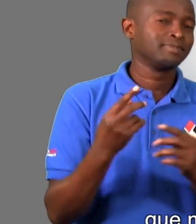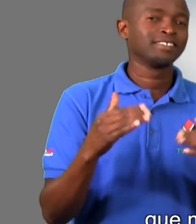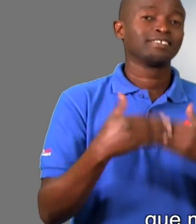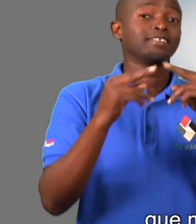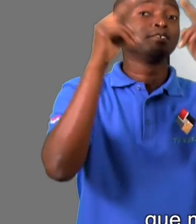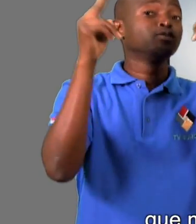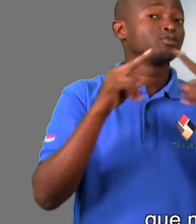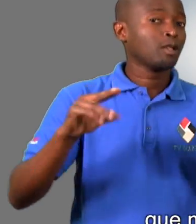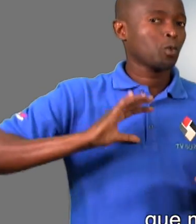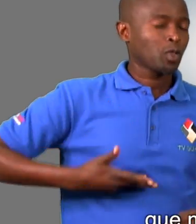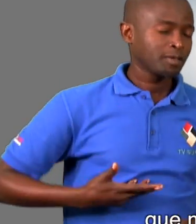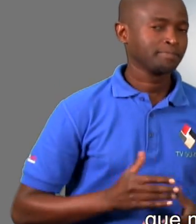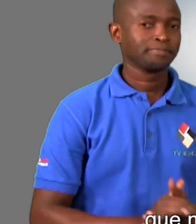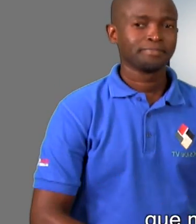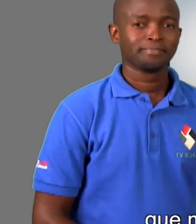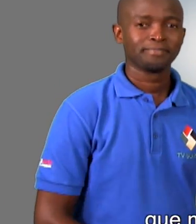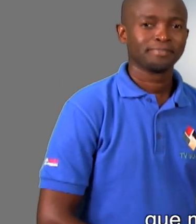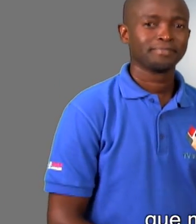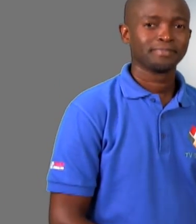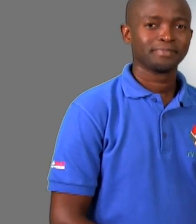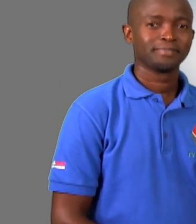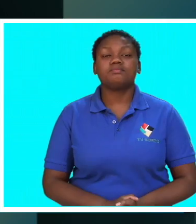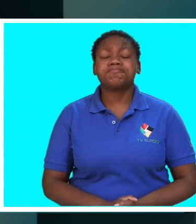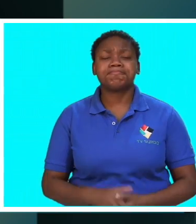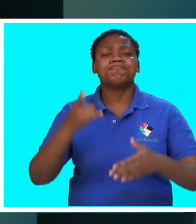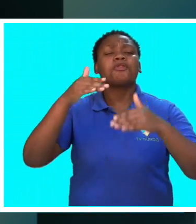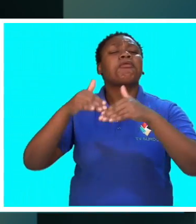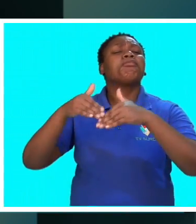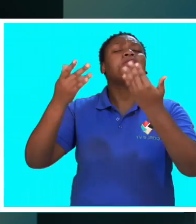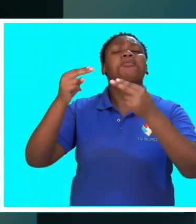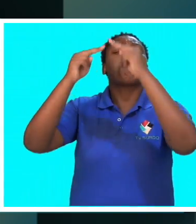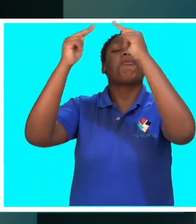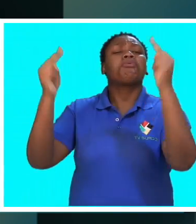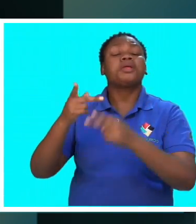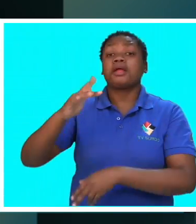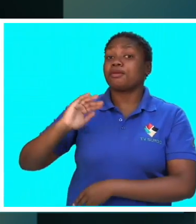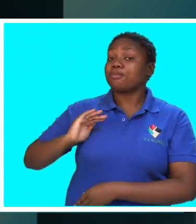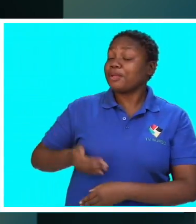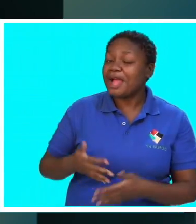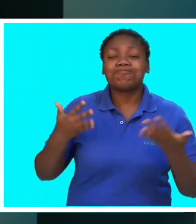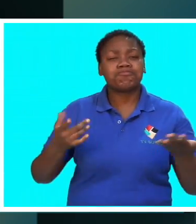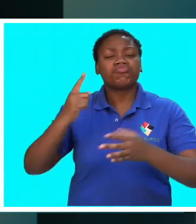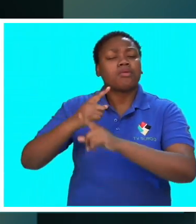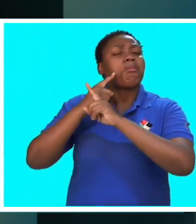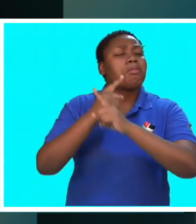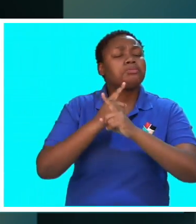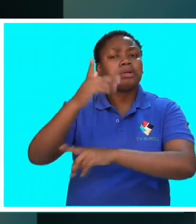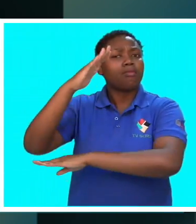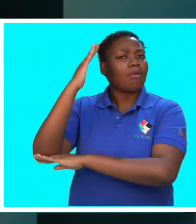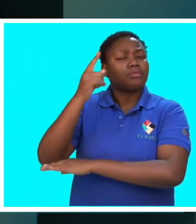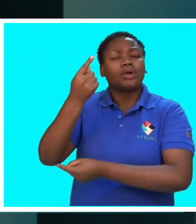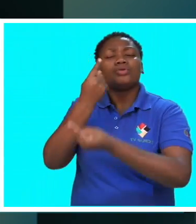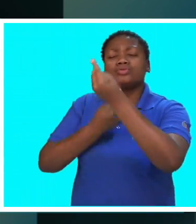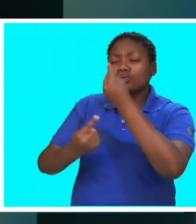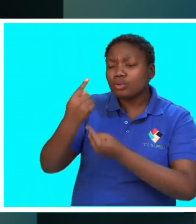8 de março, Dia Internacional das Mulheres. Por ocasião do Dia Internacional da Mulher, que se assinalou a 8 de março,